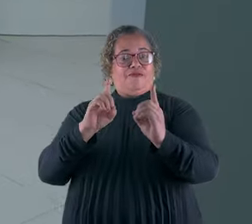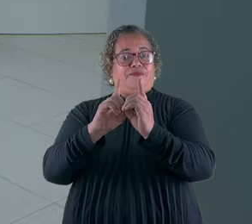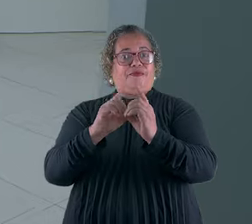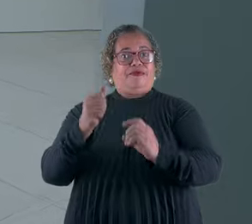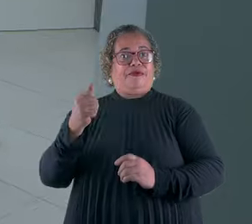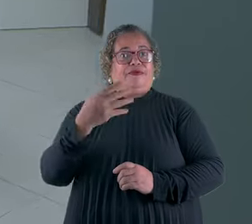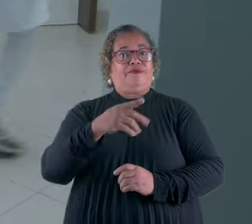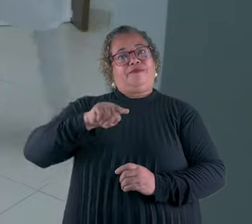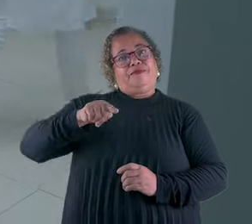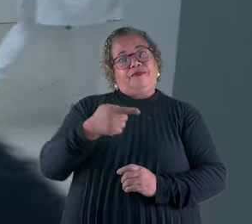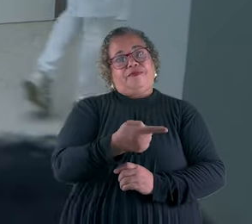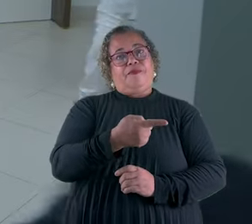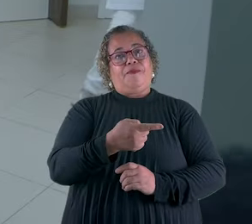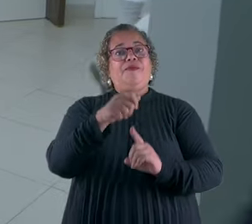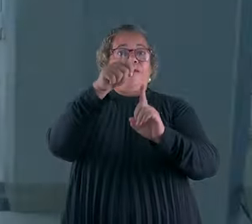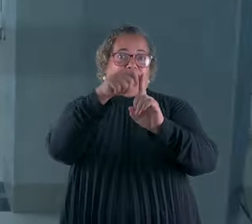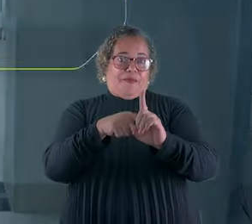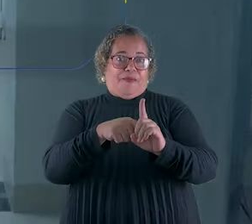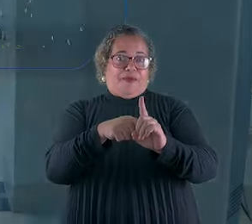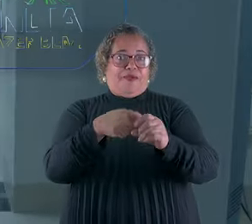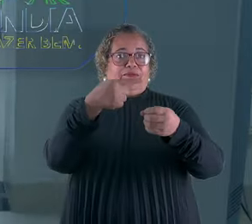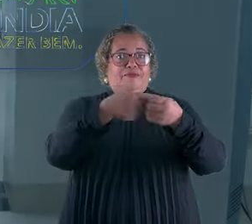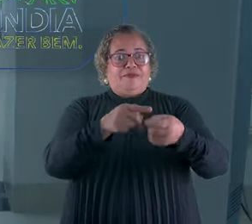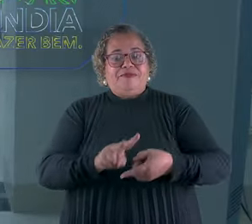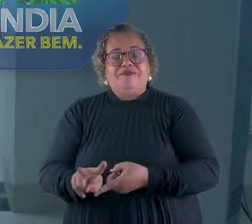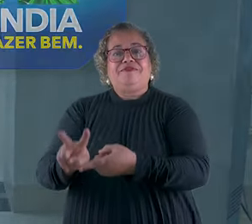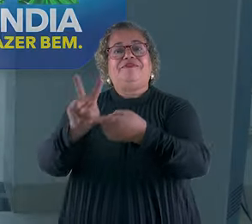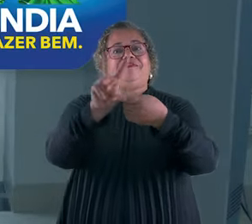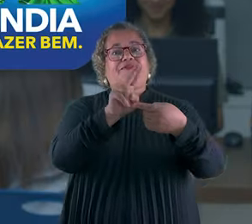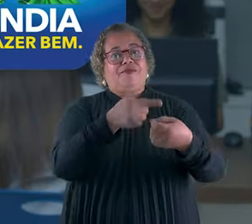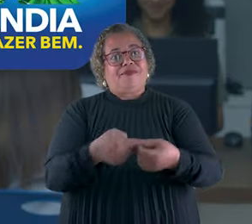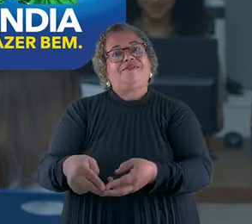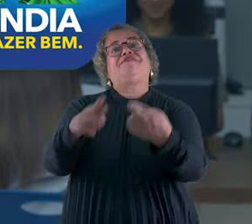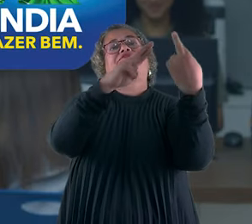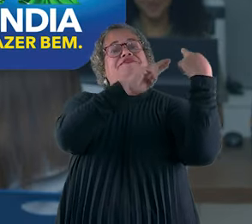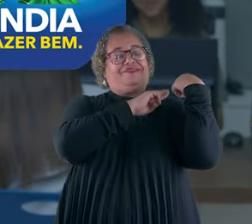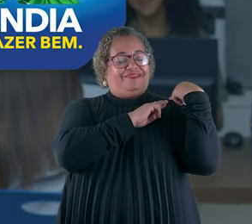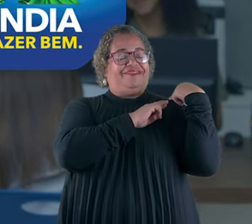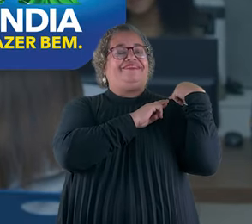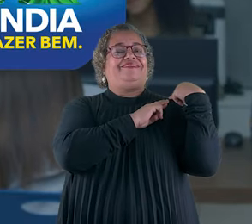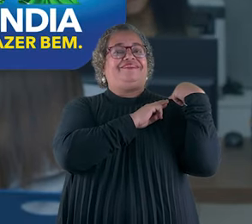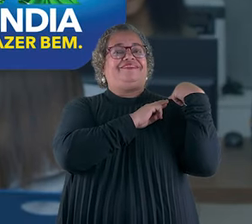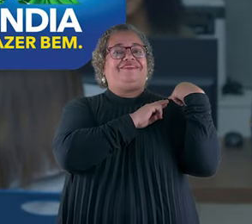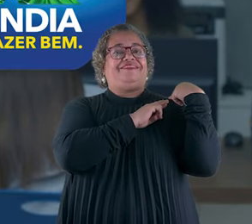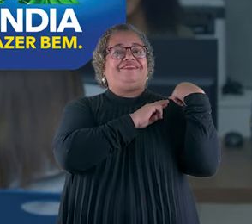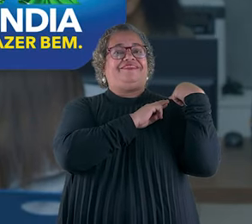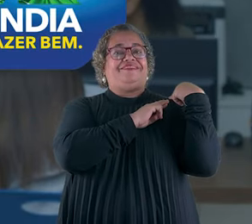atender 14 mil consultas por mês. Uma cidade que cuida é uma cidade que faz. Legenda Sônia